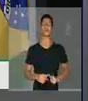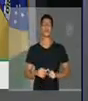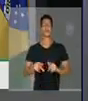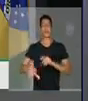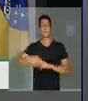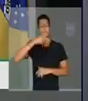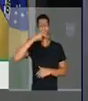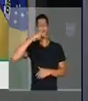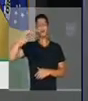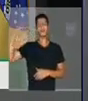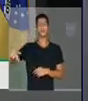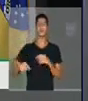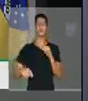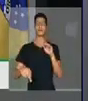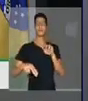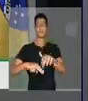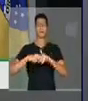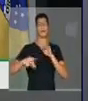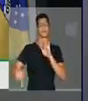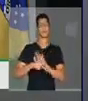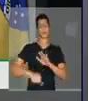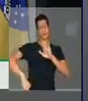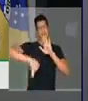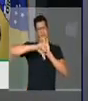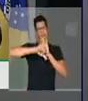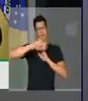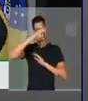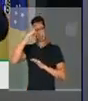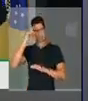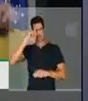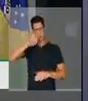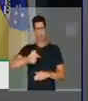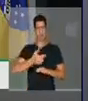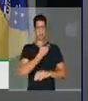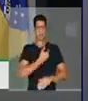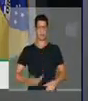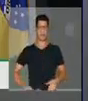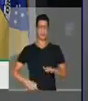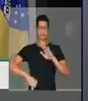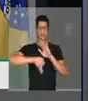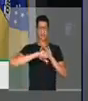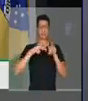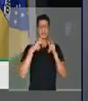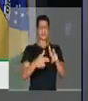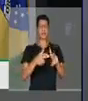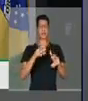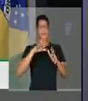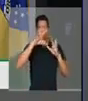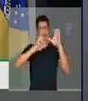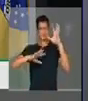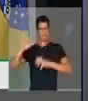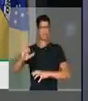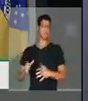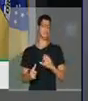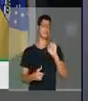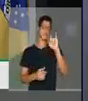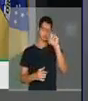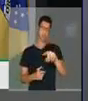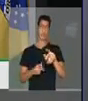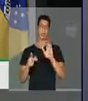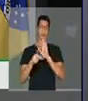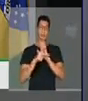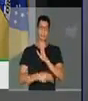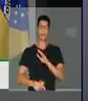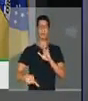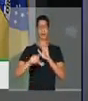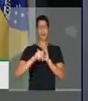apodrecido por criminosos mandando no governo cometendo crimes tais quais esses bárbaros. Se é que é